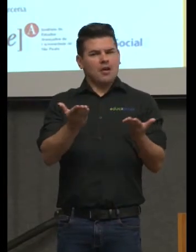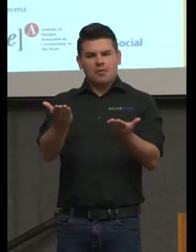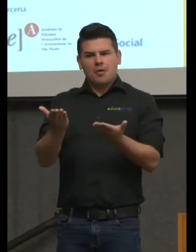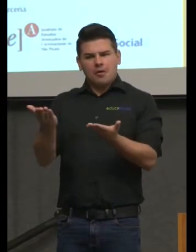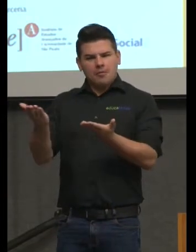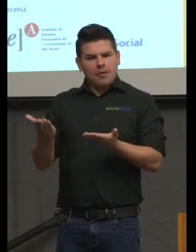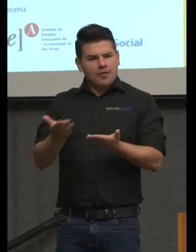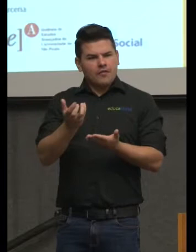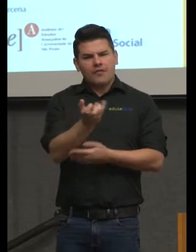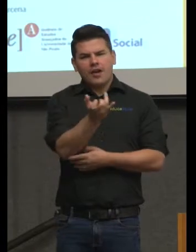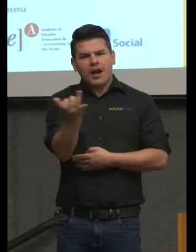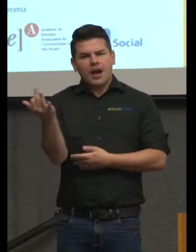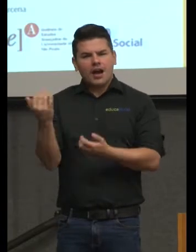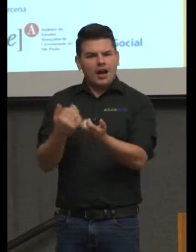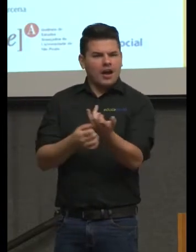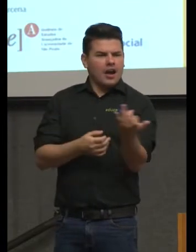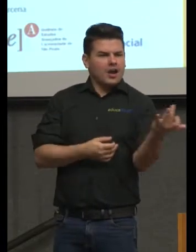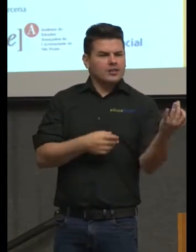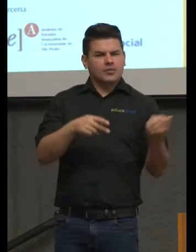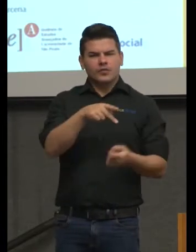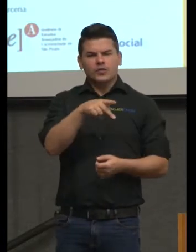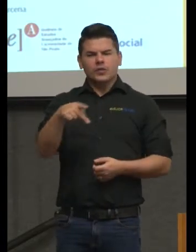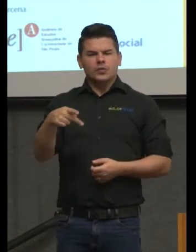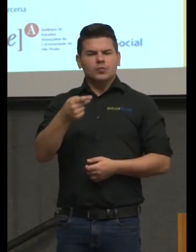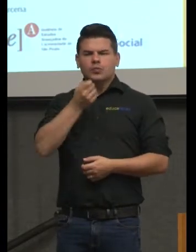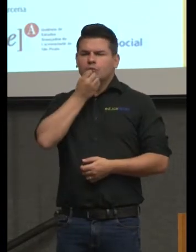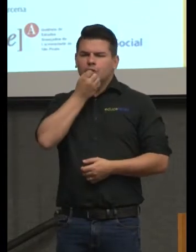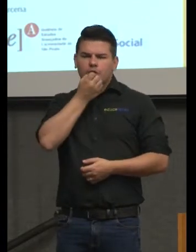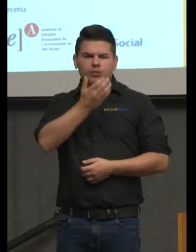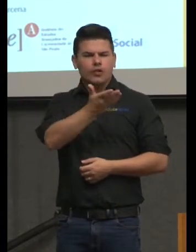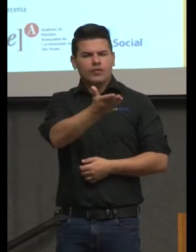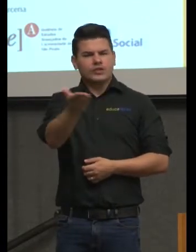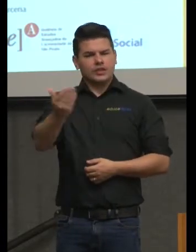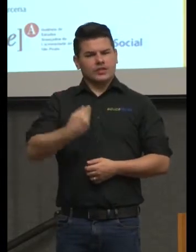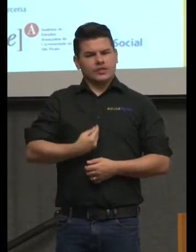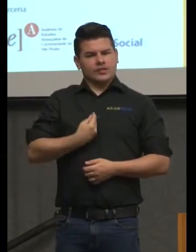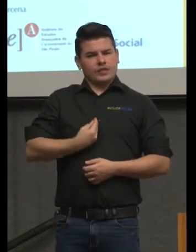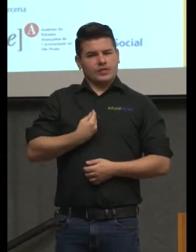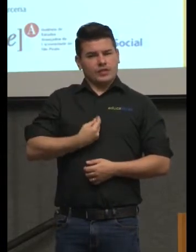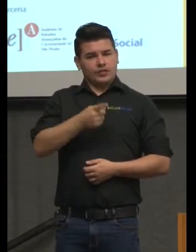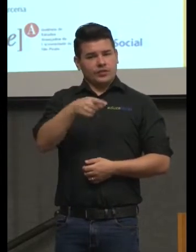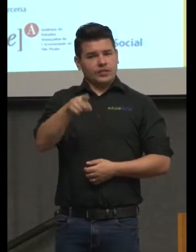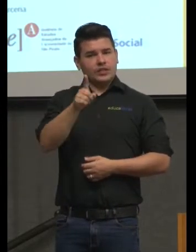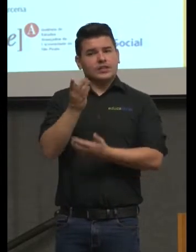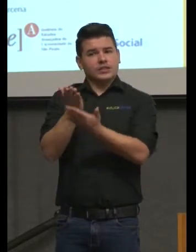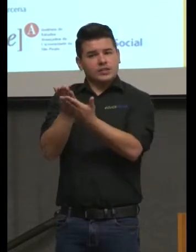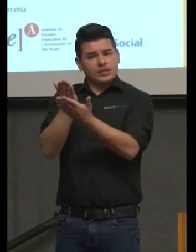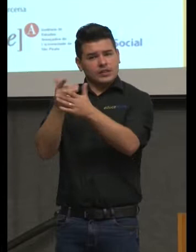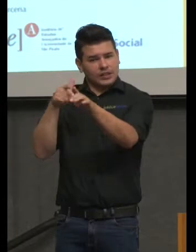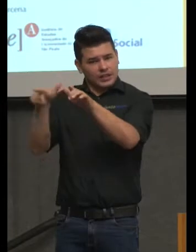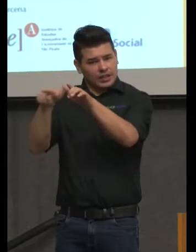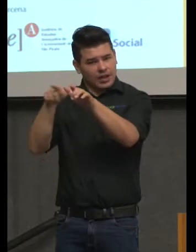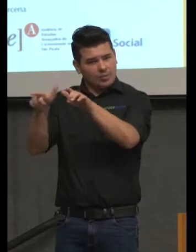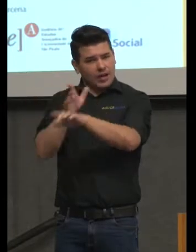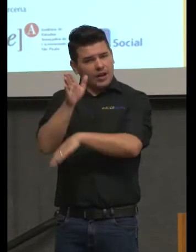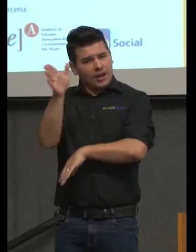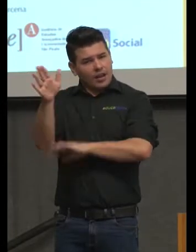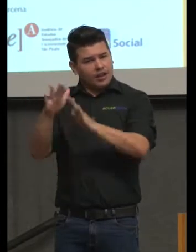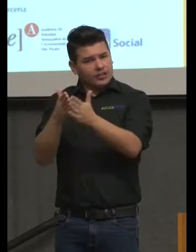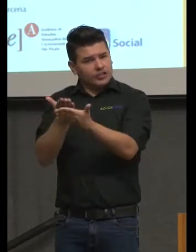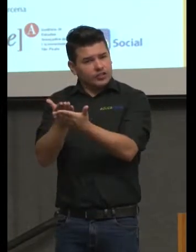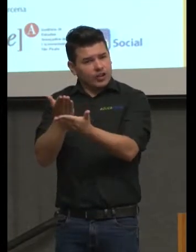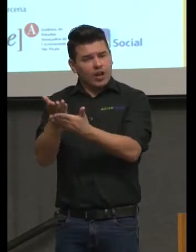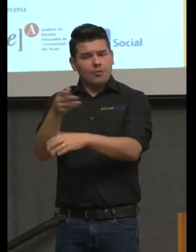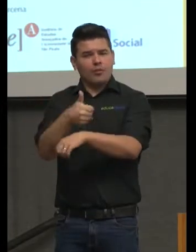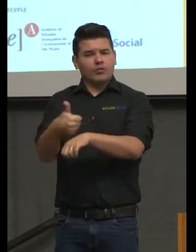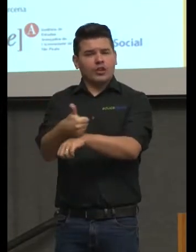Ari disse. É muito bom ter vocês que estão na escola, que são profissionais da educação e que estão fazendo,